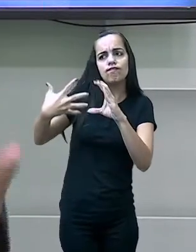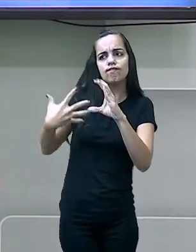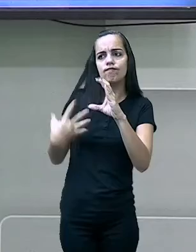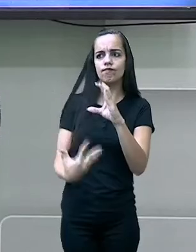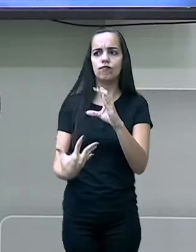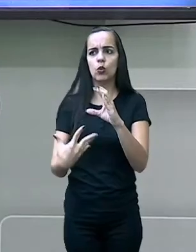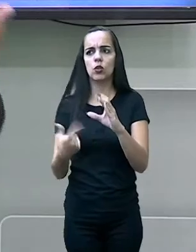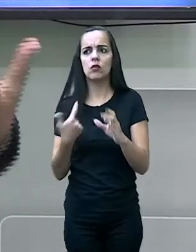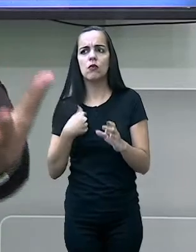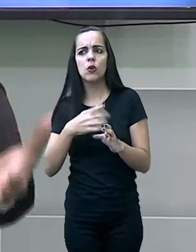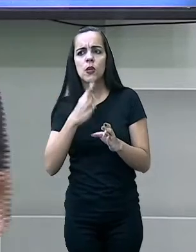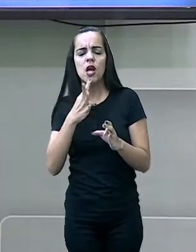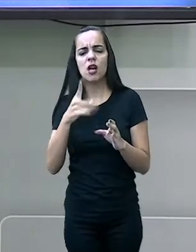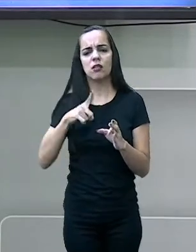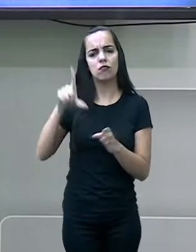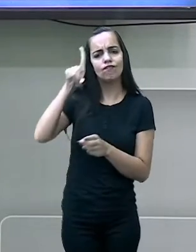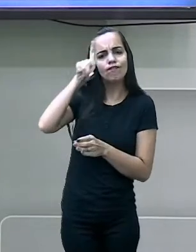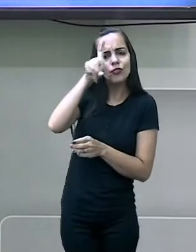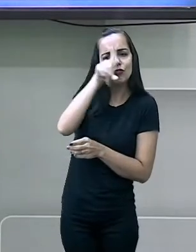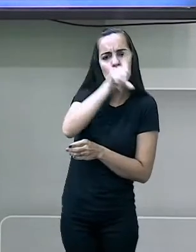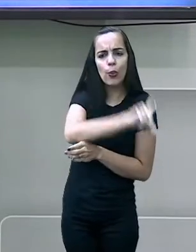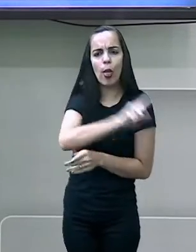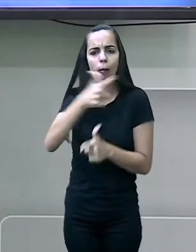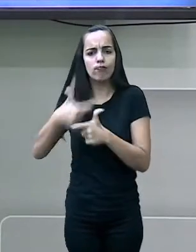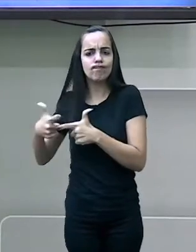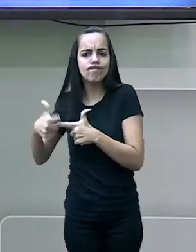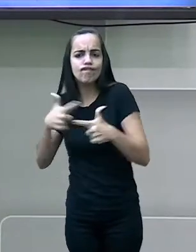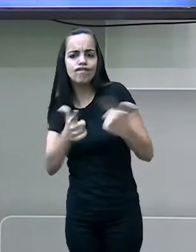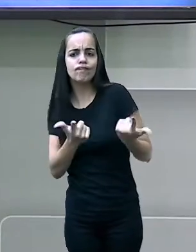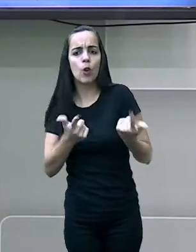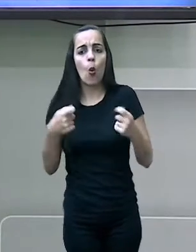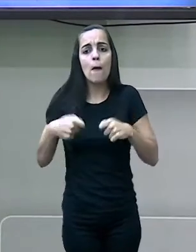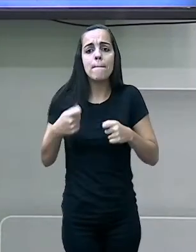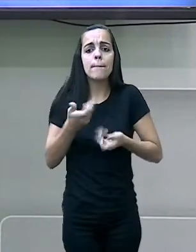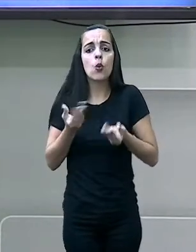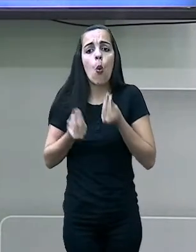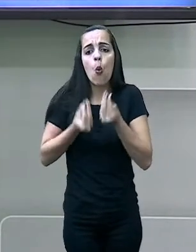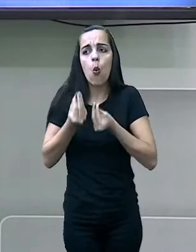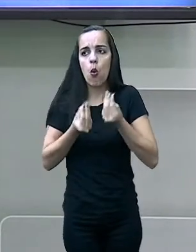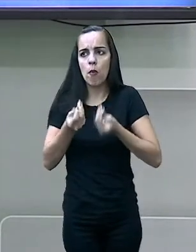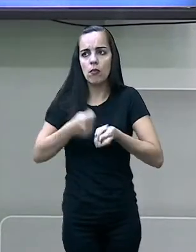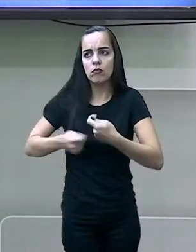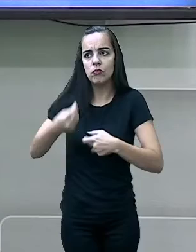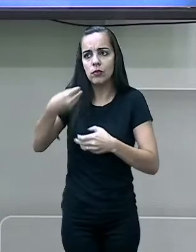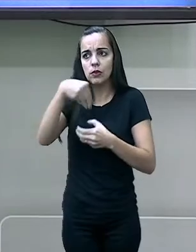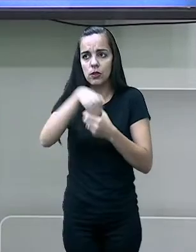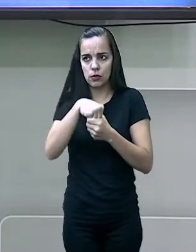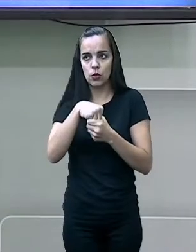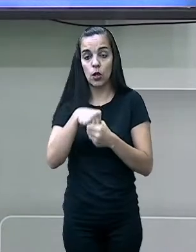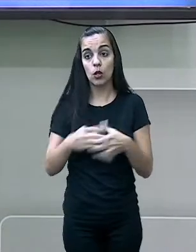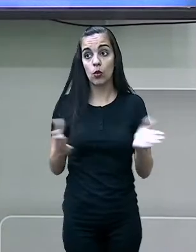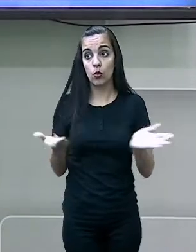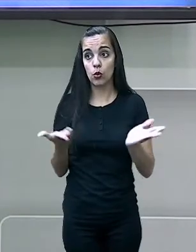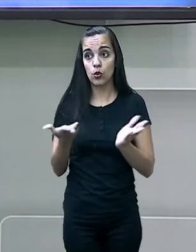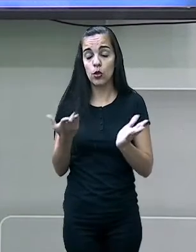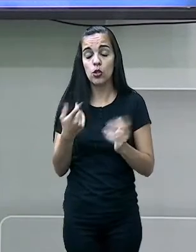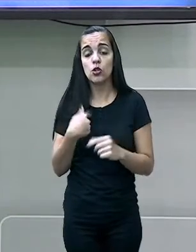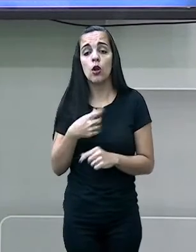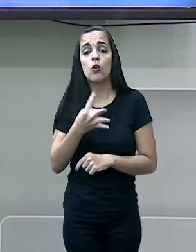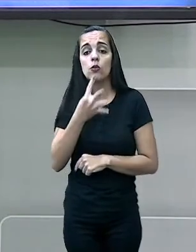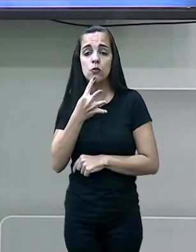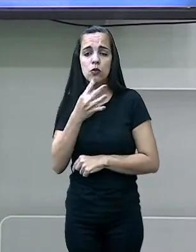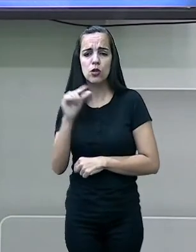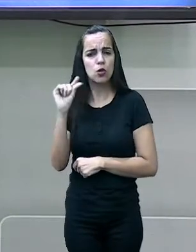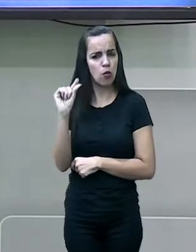anseios, as suas dificuldades, as suas necessidades. E nós vamos ver um pouquinho sobre isso.